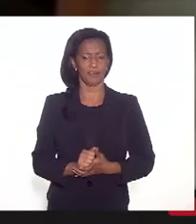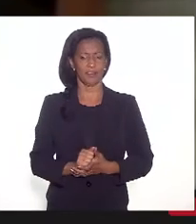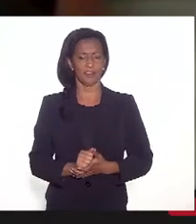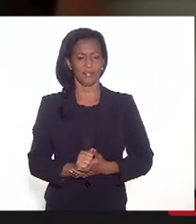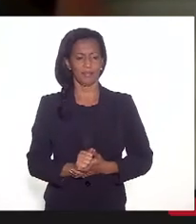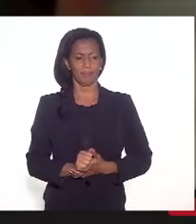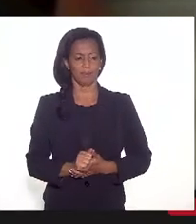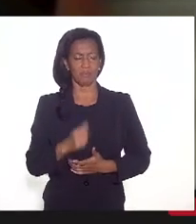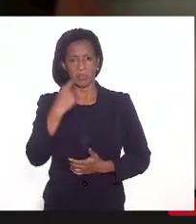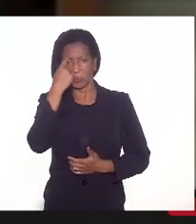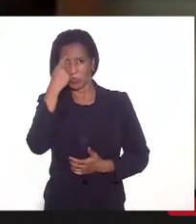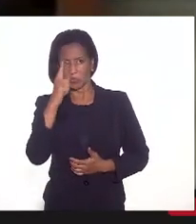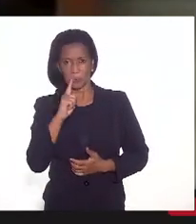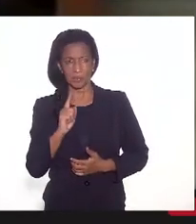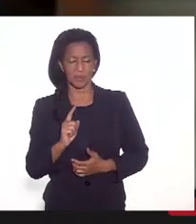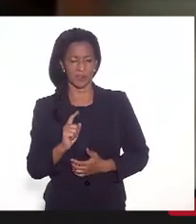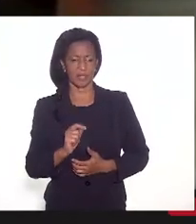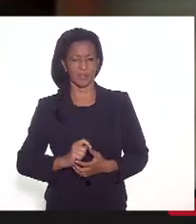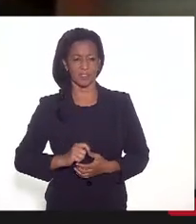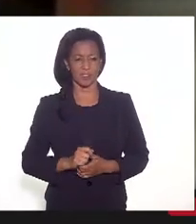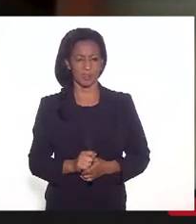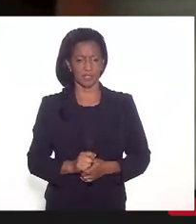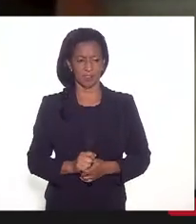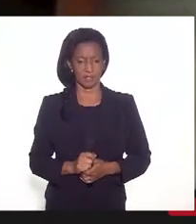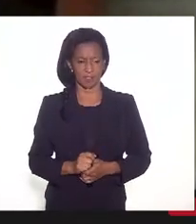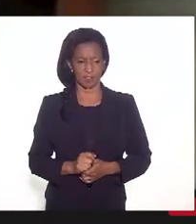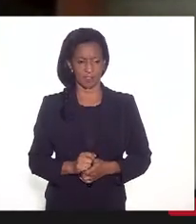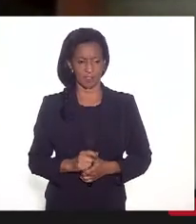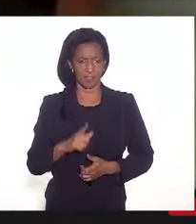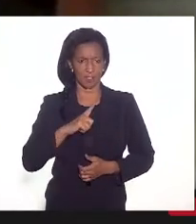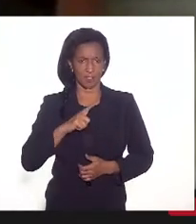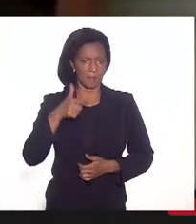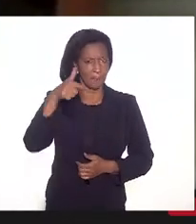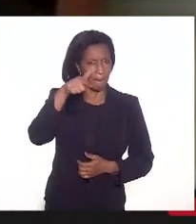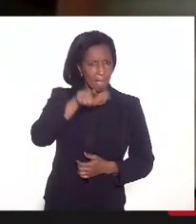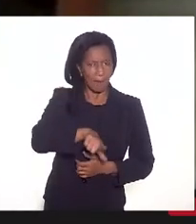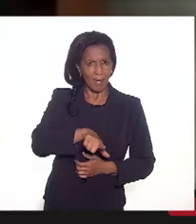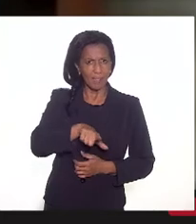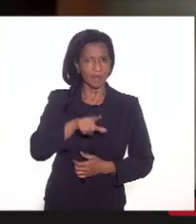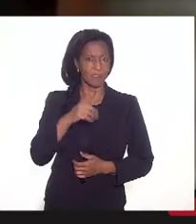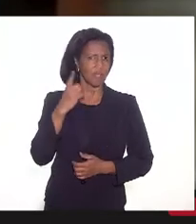Não sei se tem mais algum.